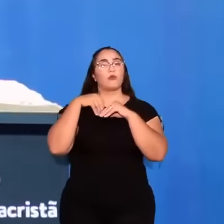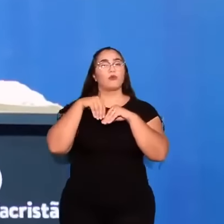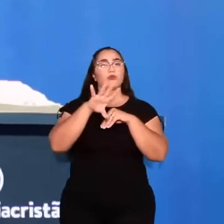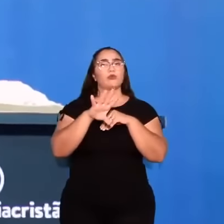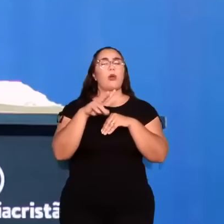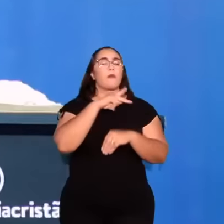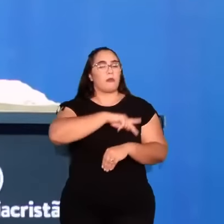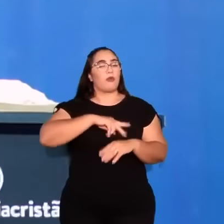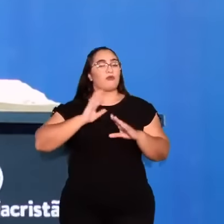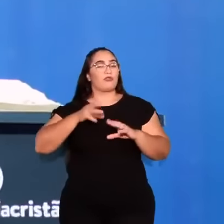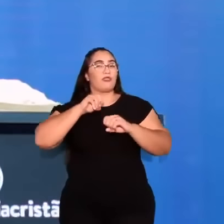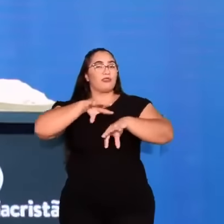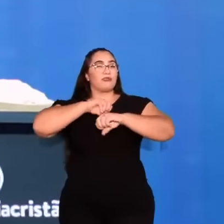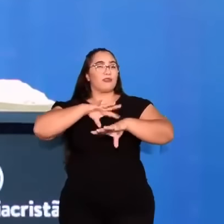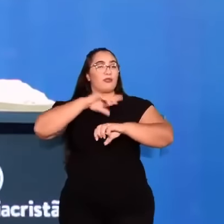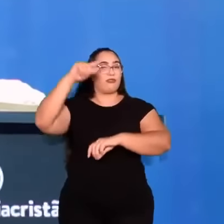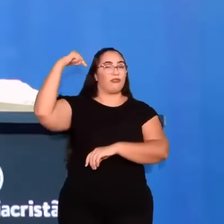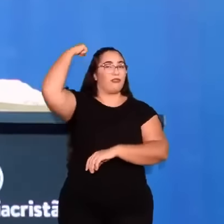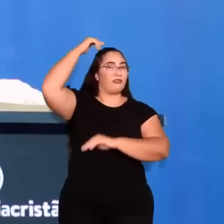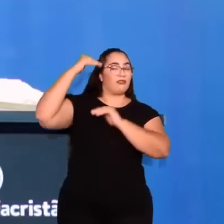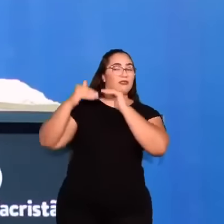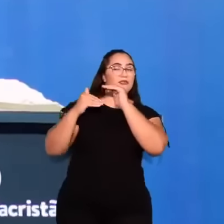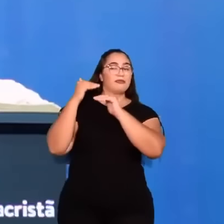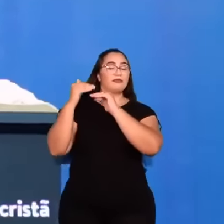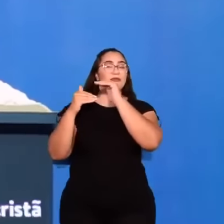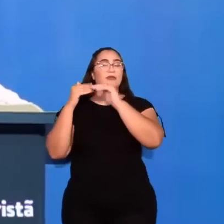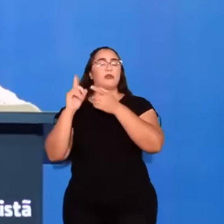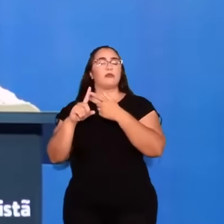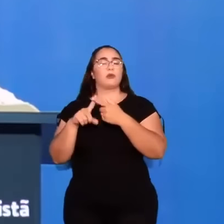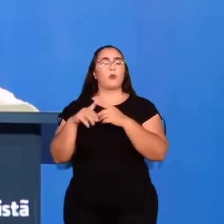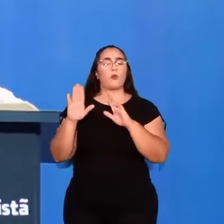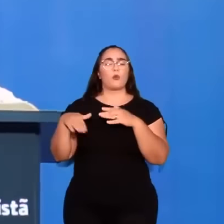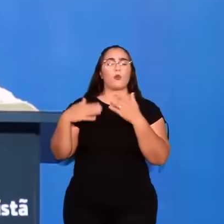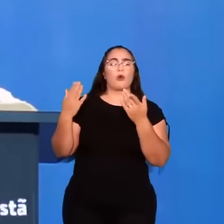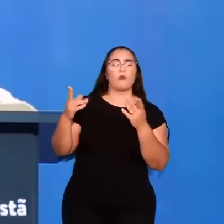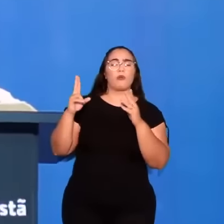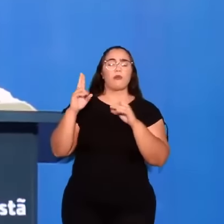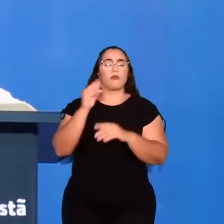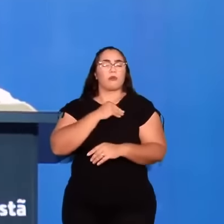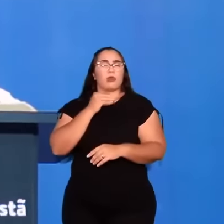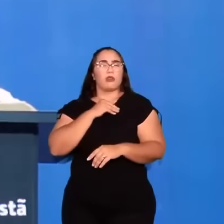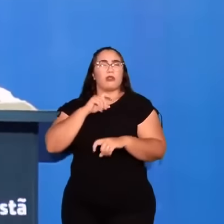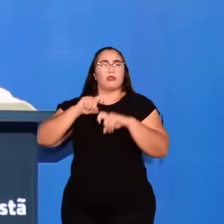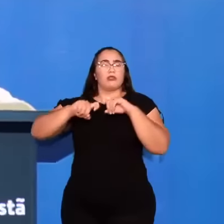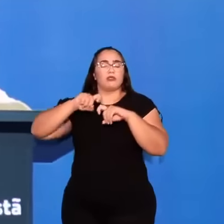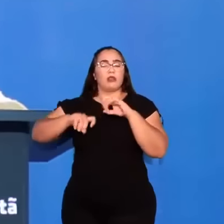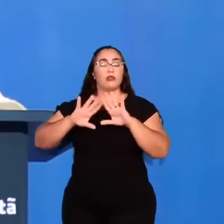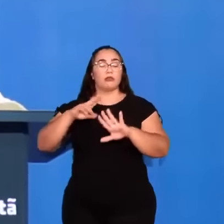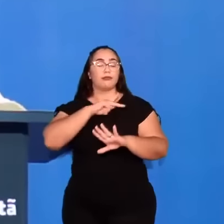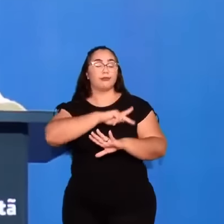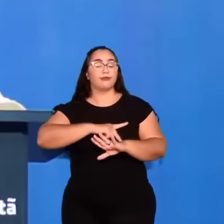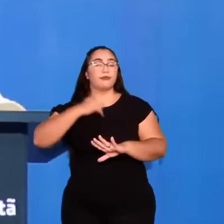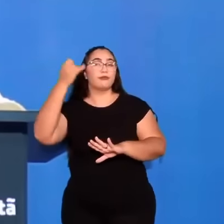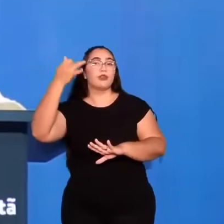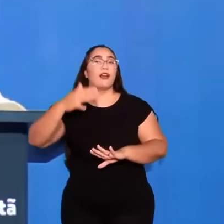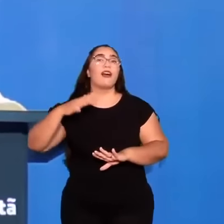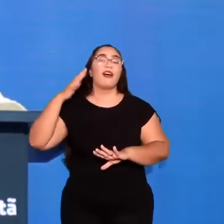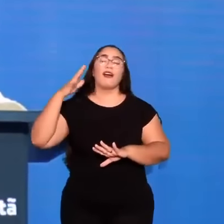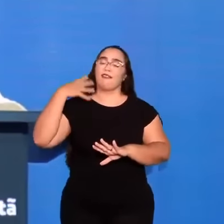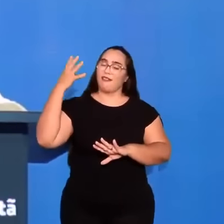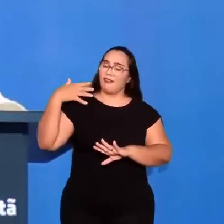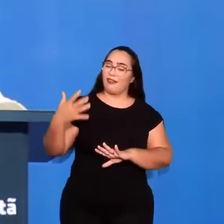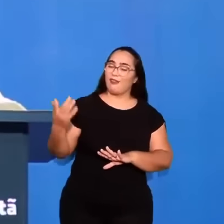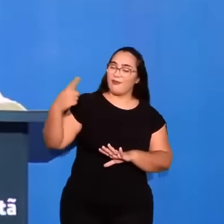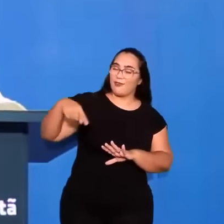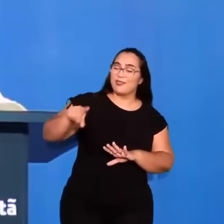ensinado sobre santificação. E sobre os pecados sexuais. E agora Paulo vai dizer aqui. Vai elogiar eles no verso 1.